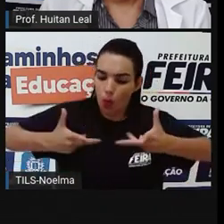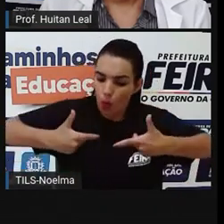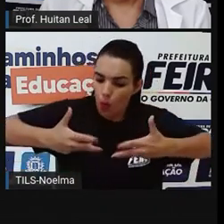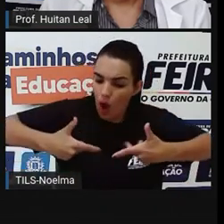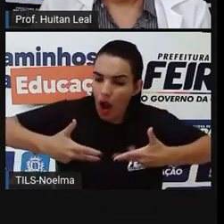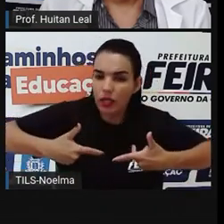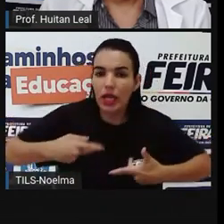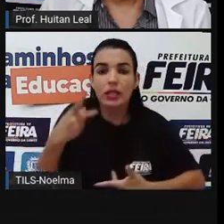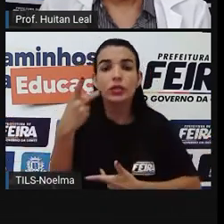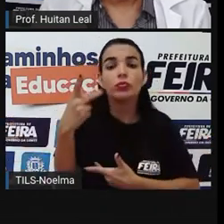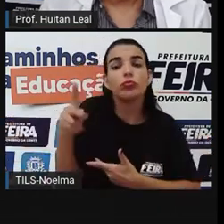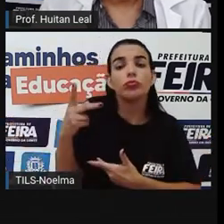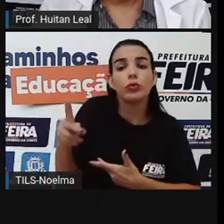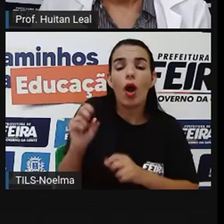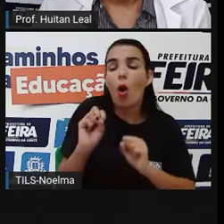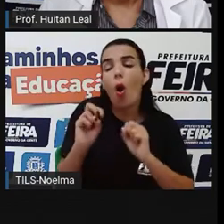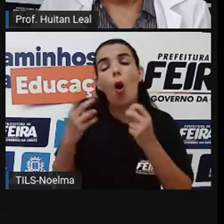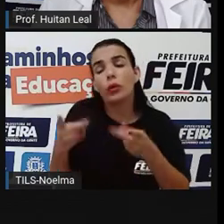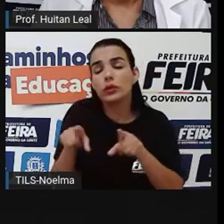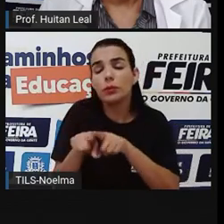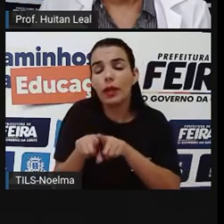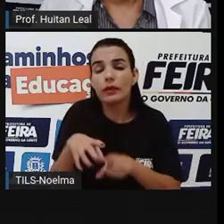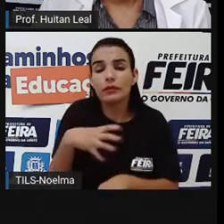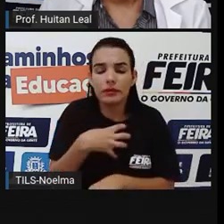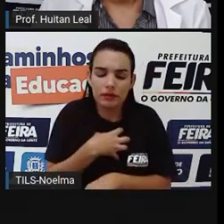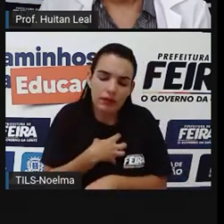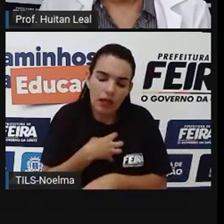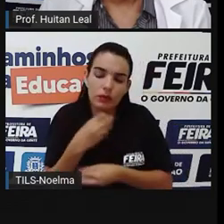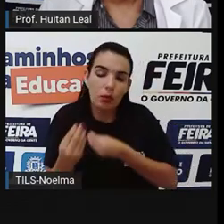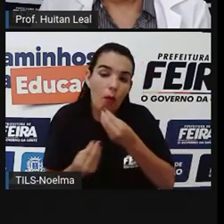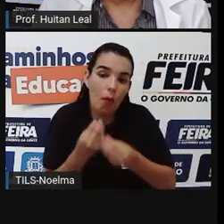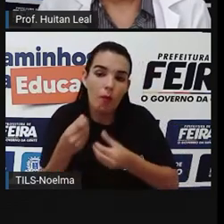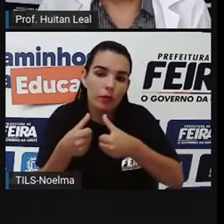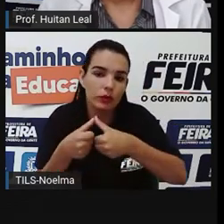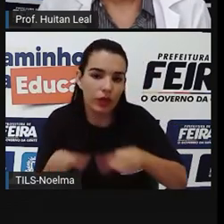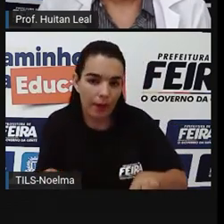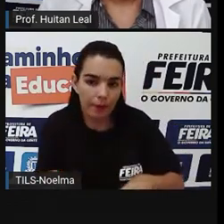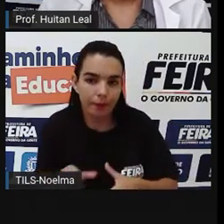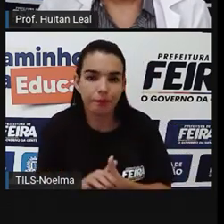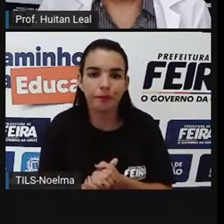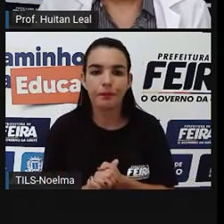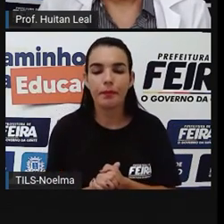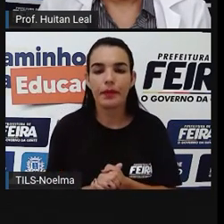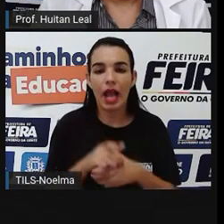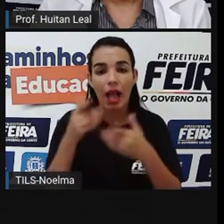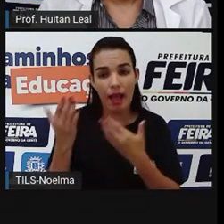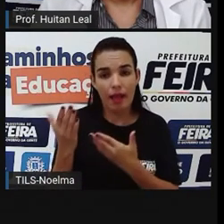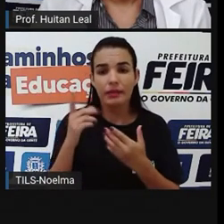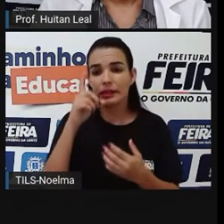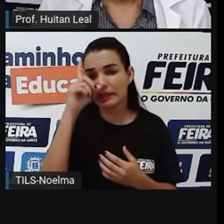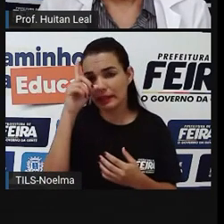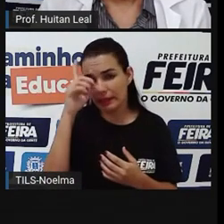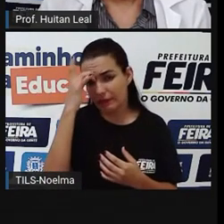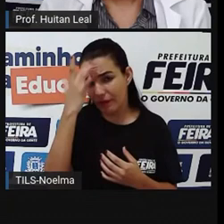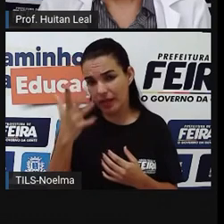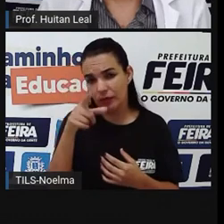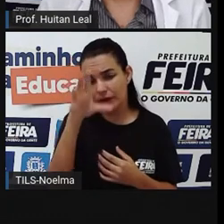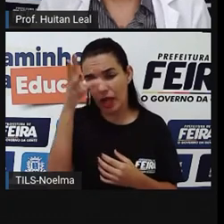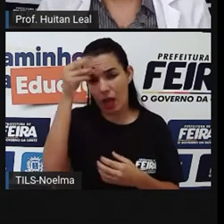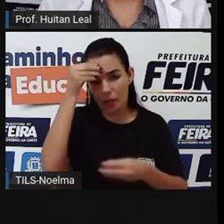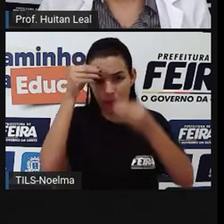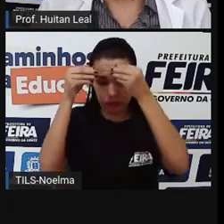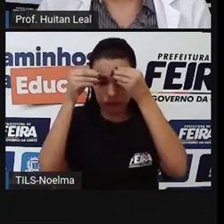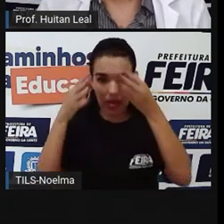sua ou estado. Ok? Esse é o mais simples de você compreender. Então, para